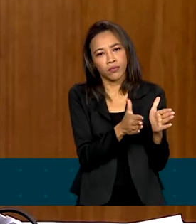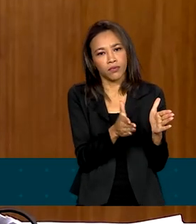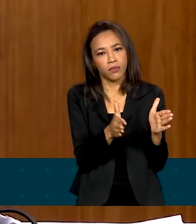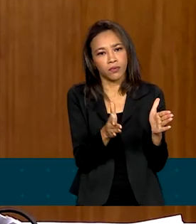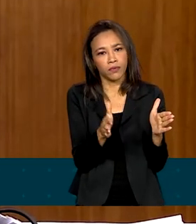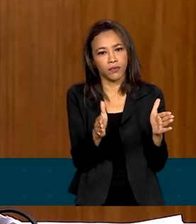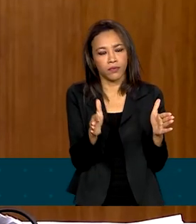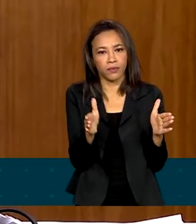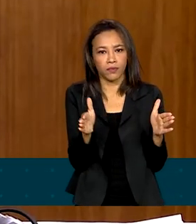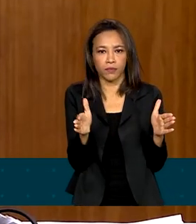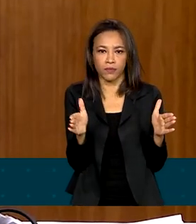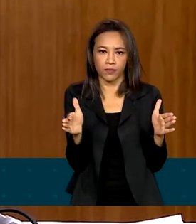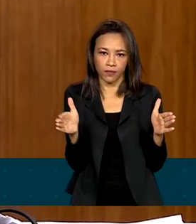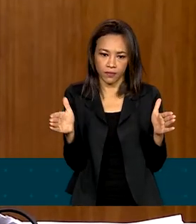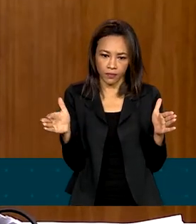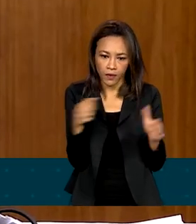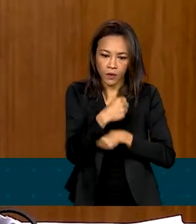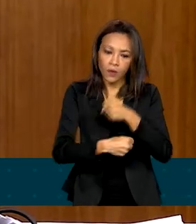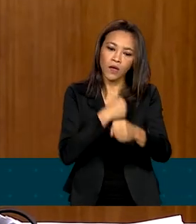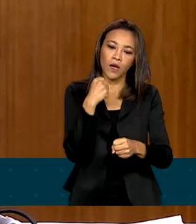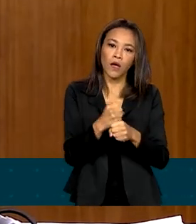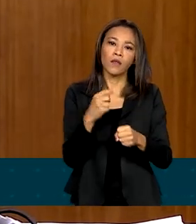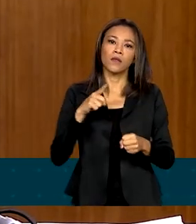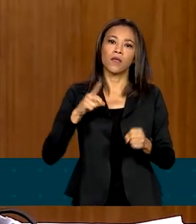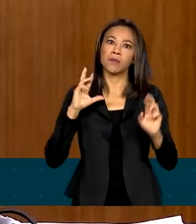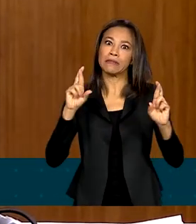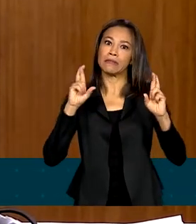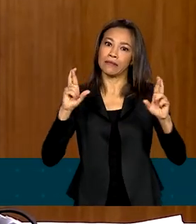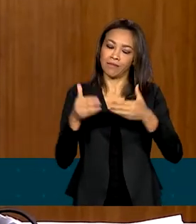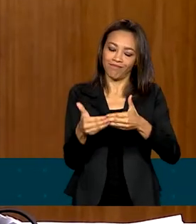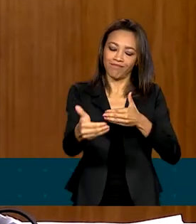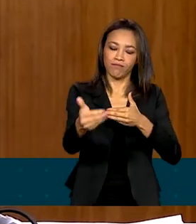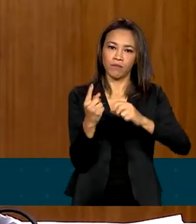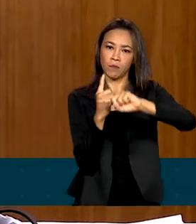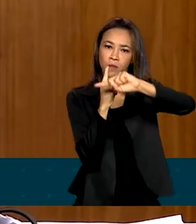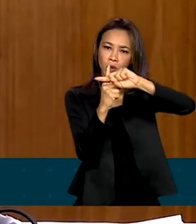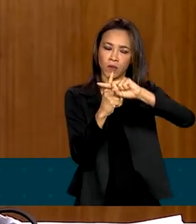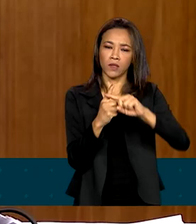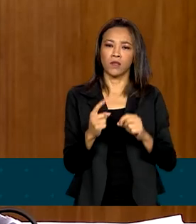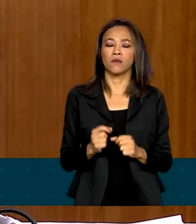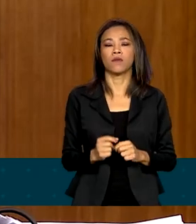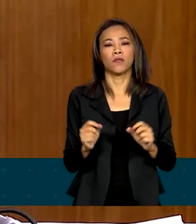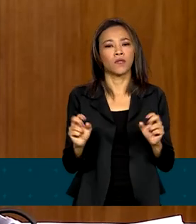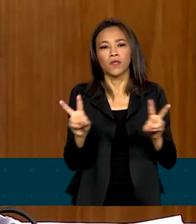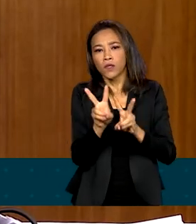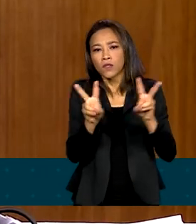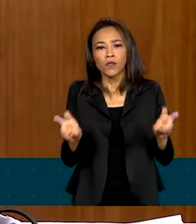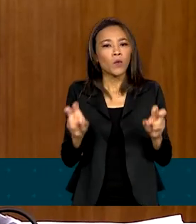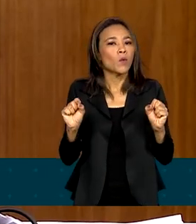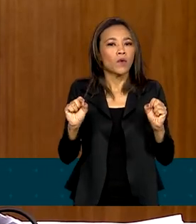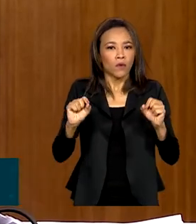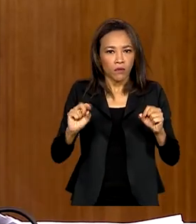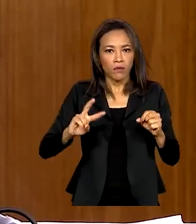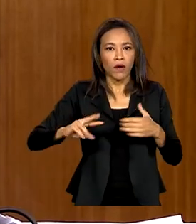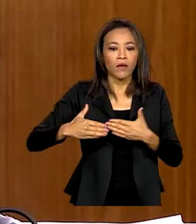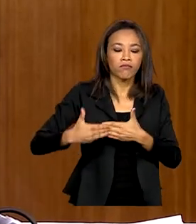ano, temos uma expectativa muito positiva em relação à reação do que vai acontecer no mercado de trabalho.